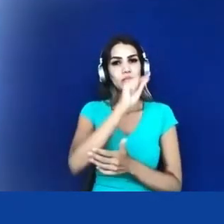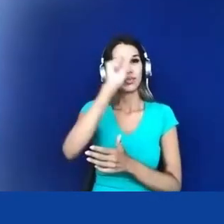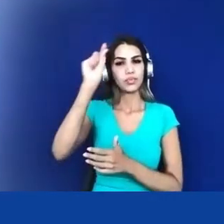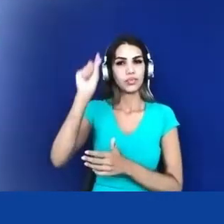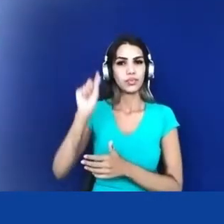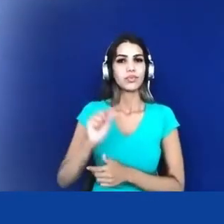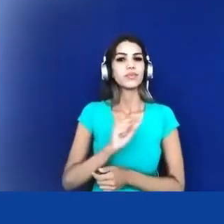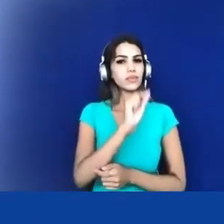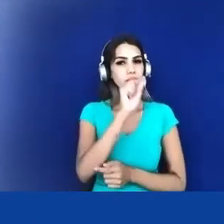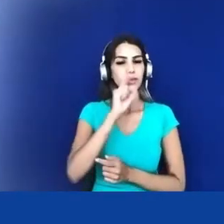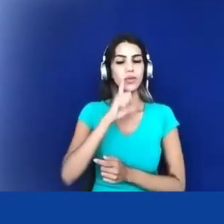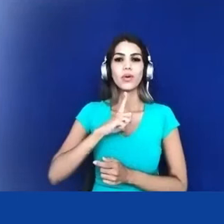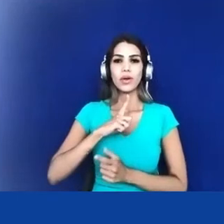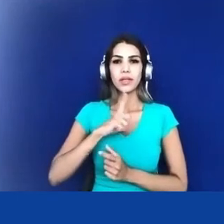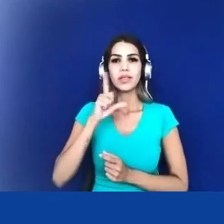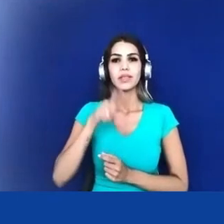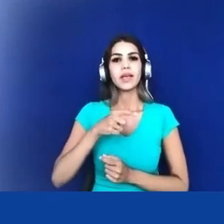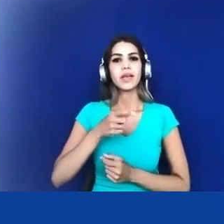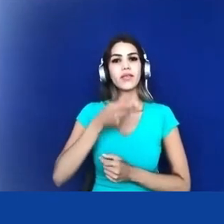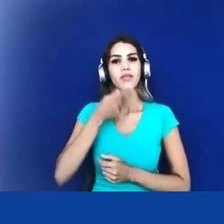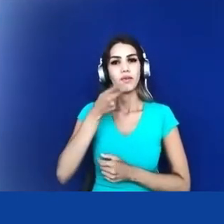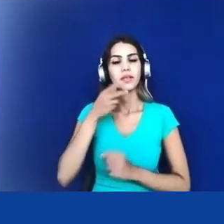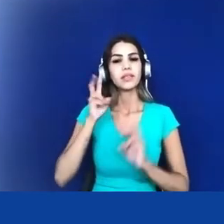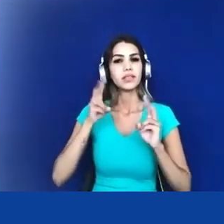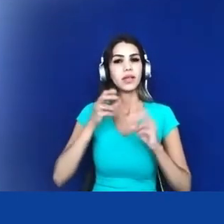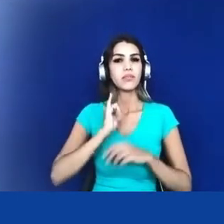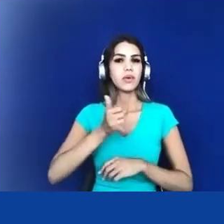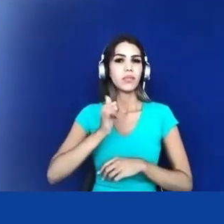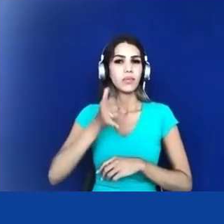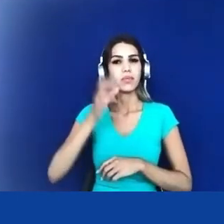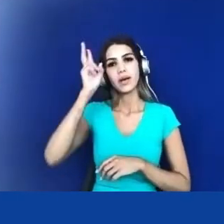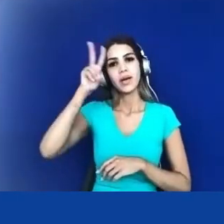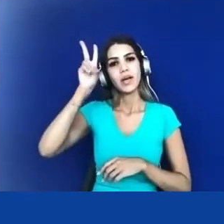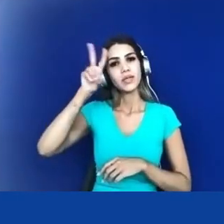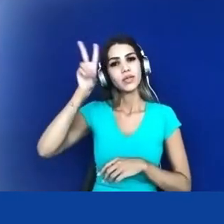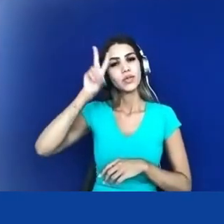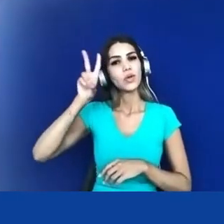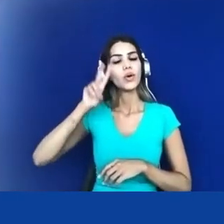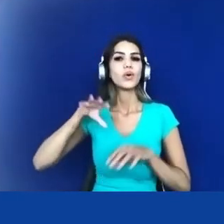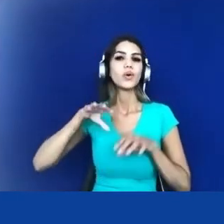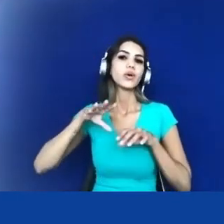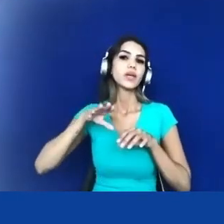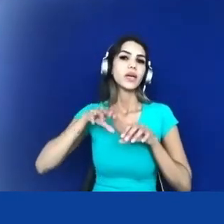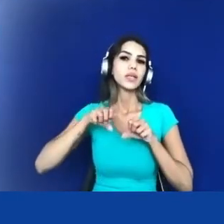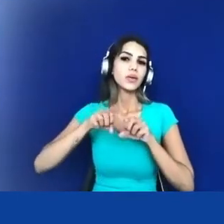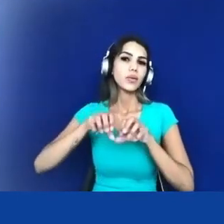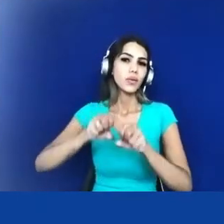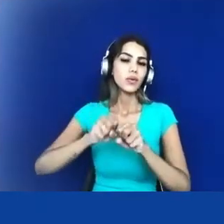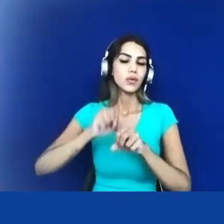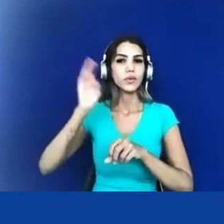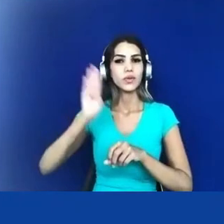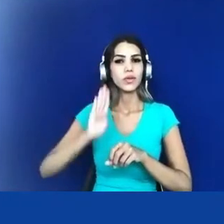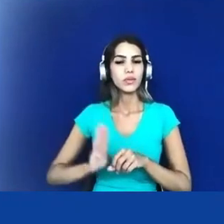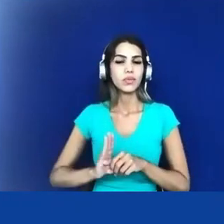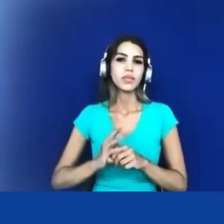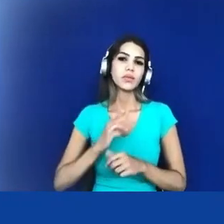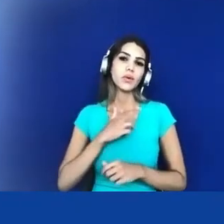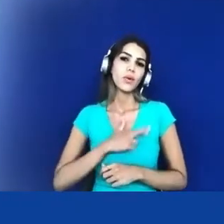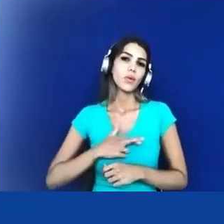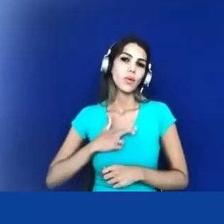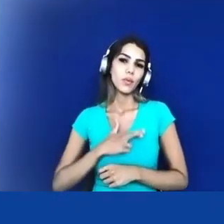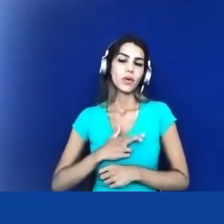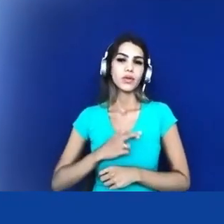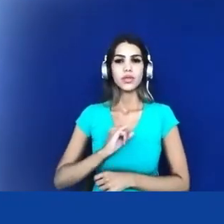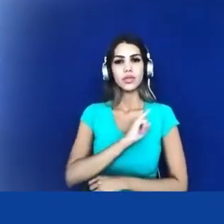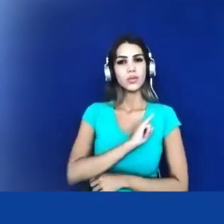contadas sobre o Brasil colônia romantizam essa relação do império com os povos indígenas na